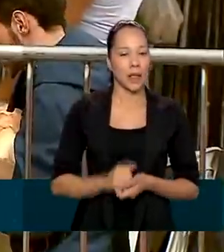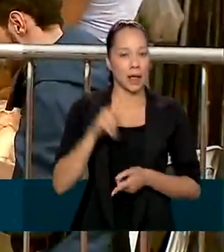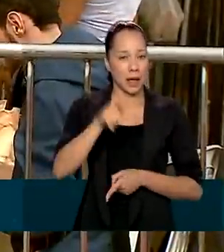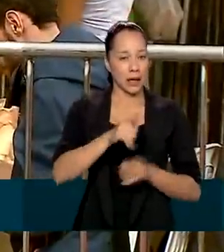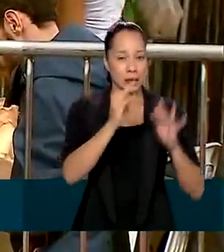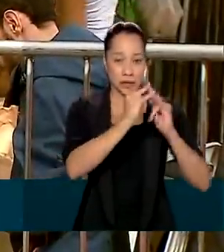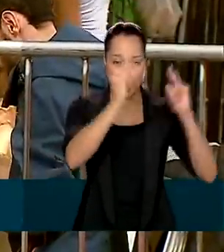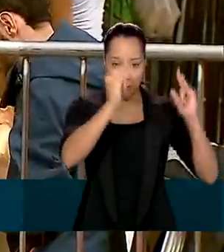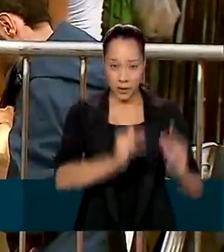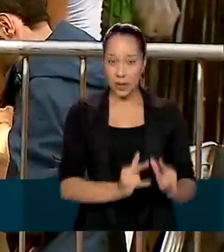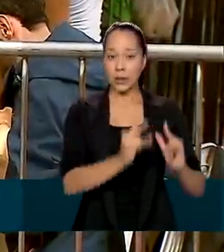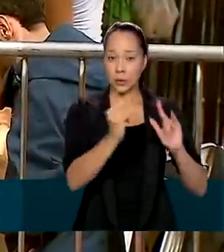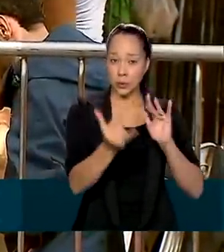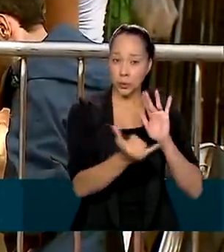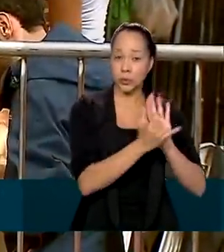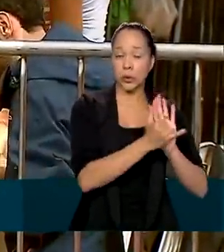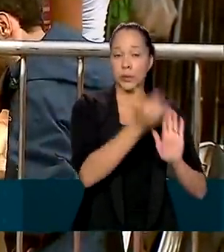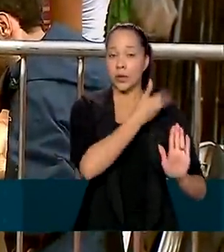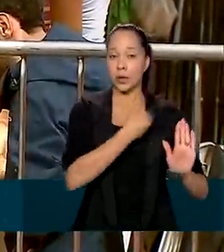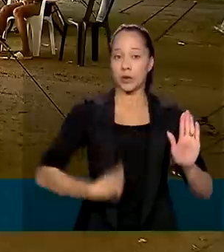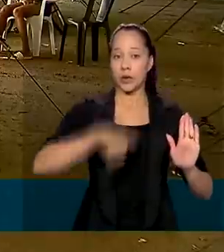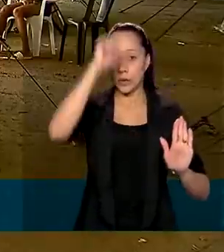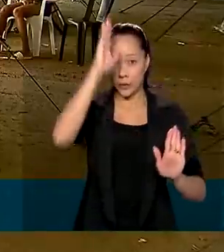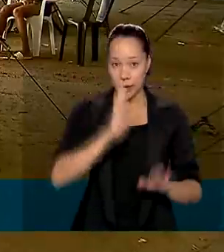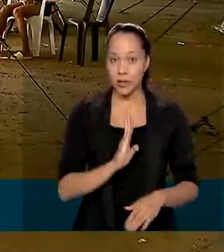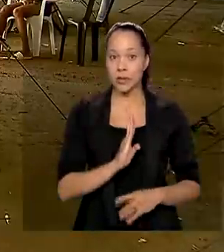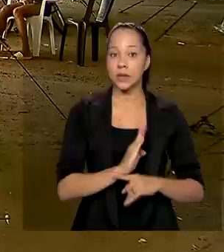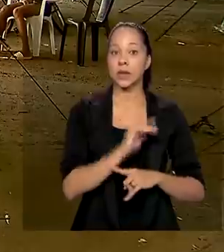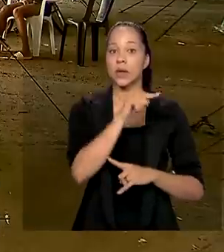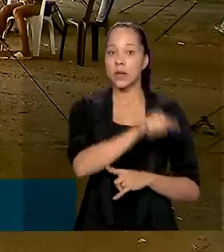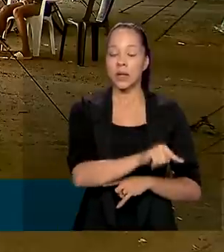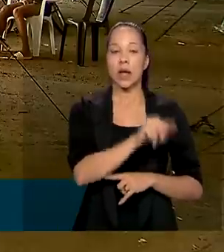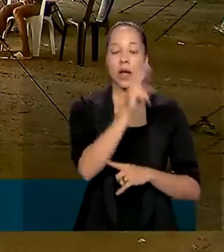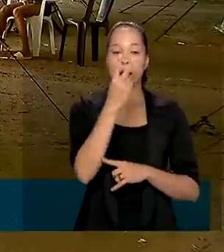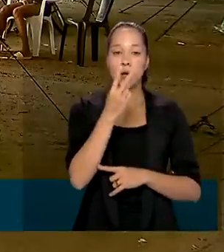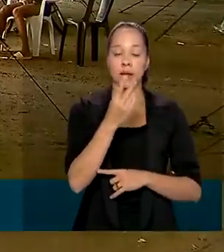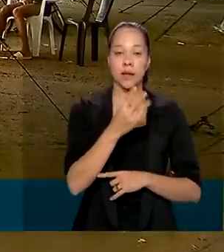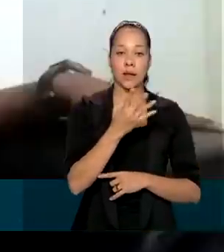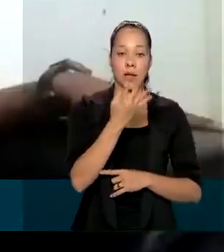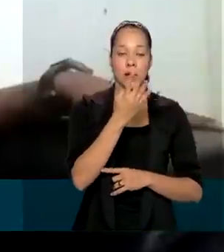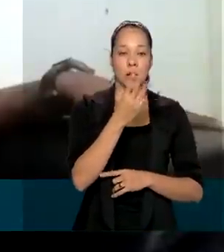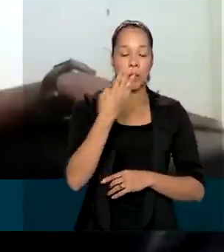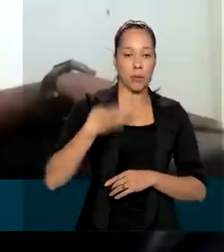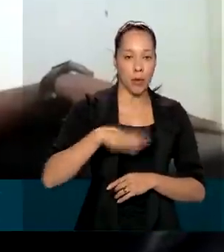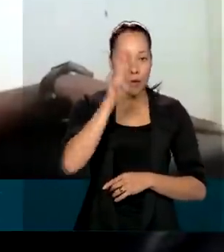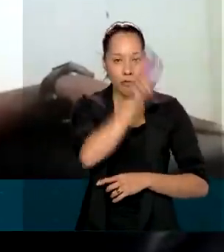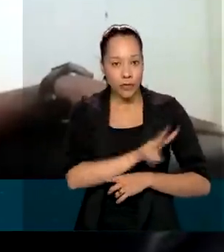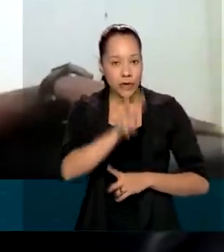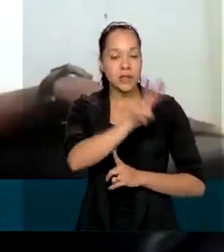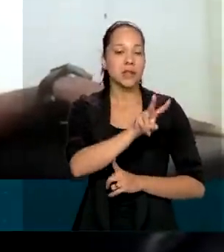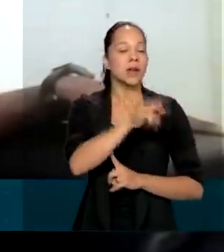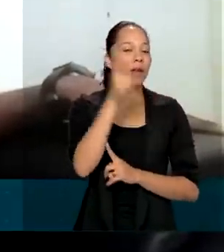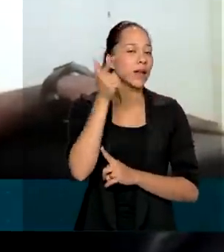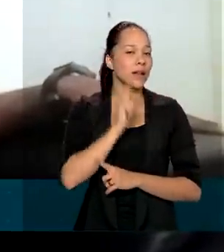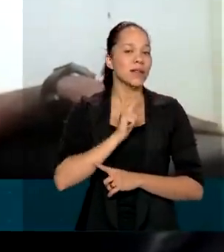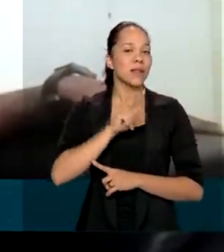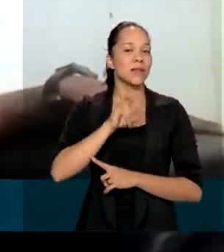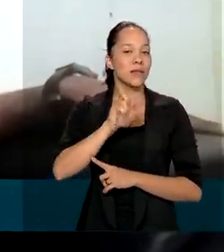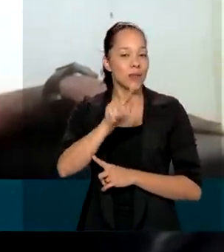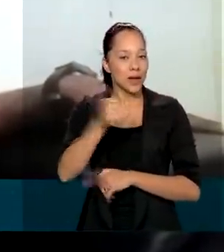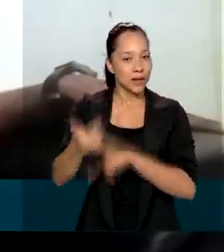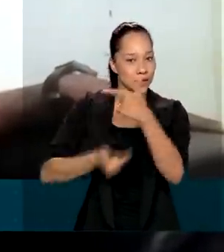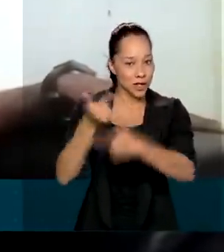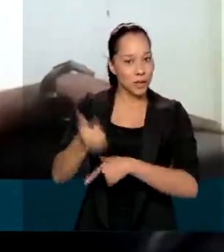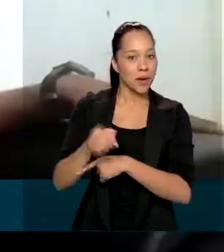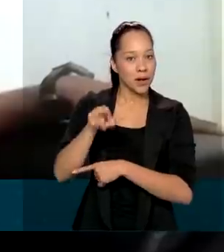abrigos instalados pelo governo brasileiro, em Boa Vista, capital de Roraima, ele recebeu uma vaga de emprego